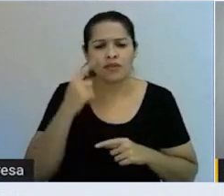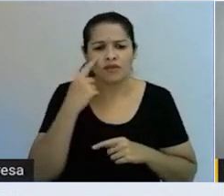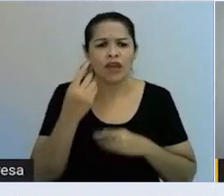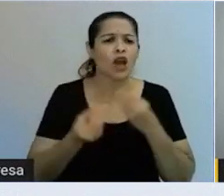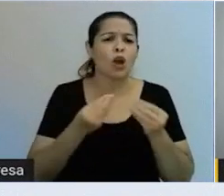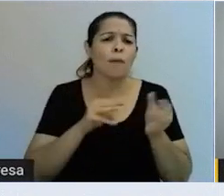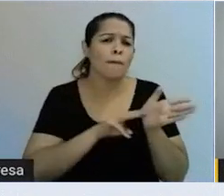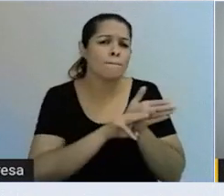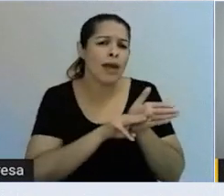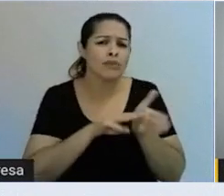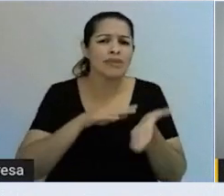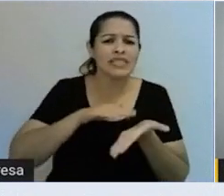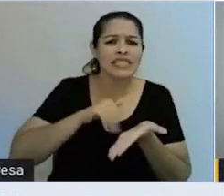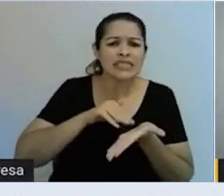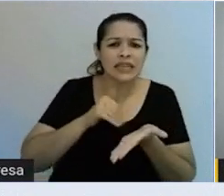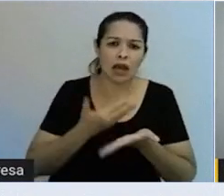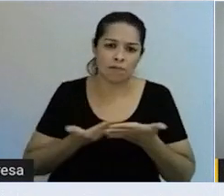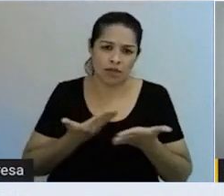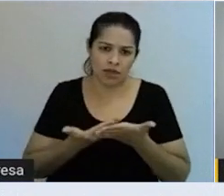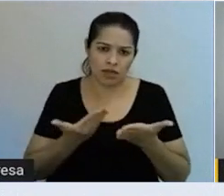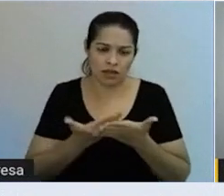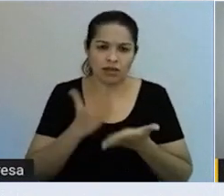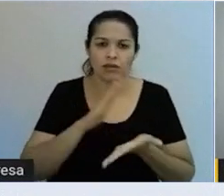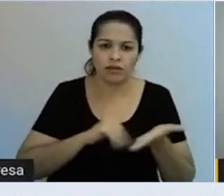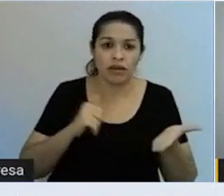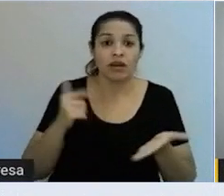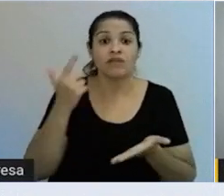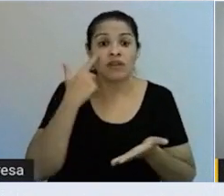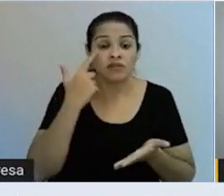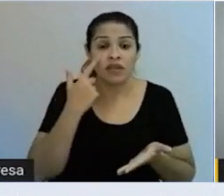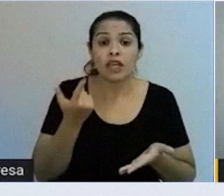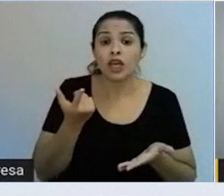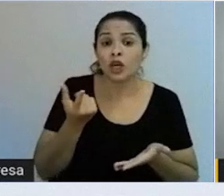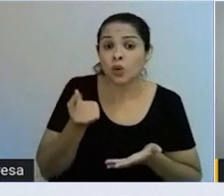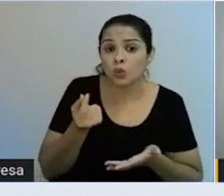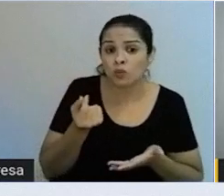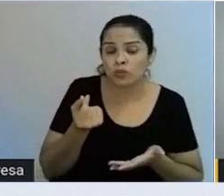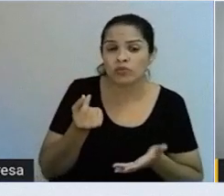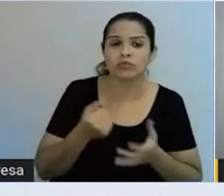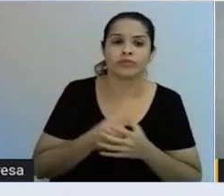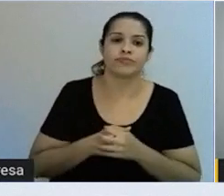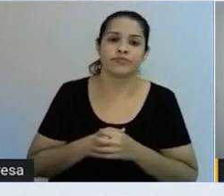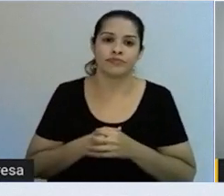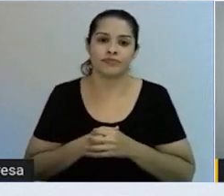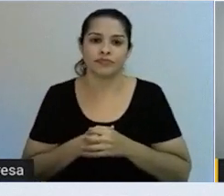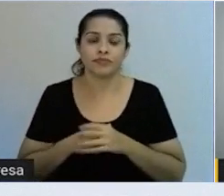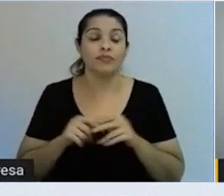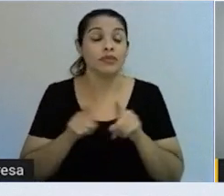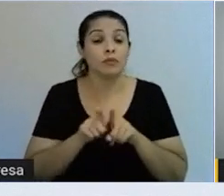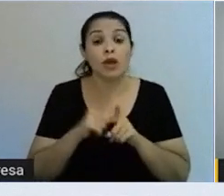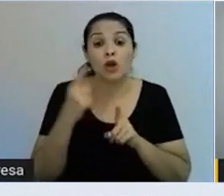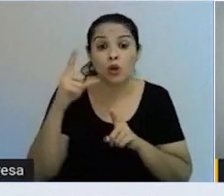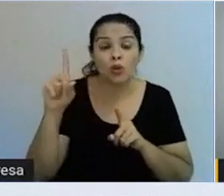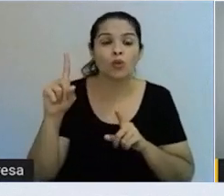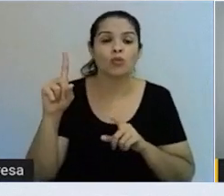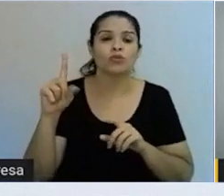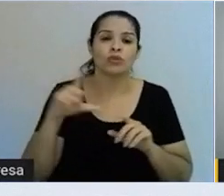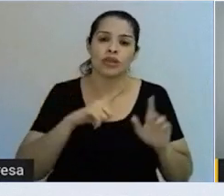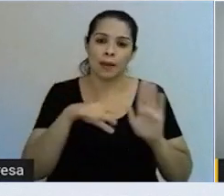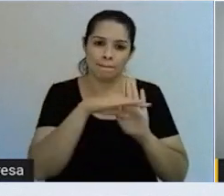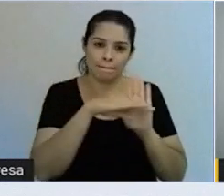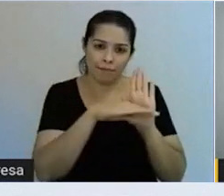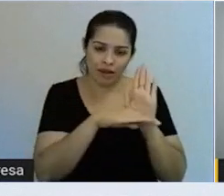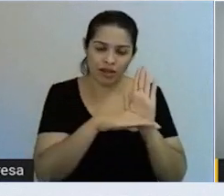perda, vai ver o custo-benefício, lógico, e por último, o plano para implementar as